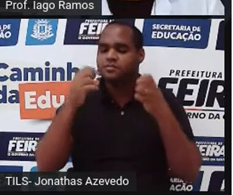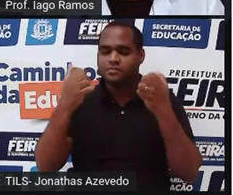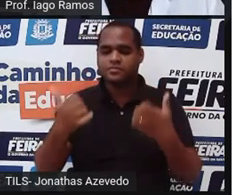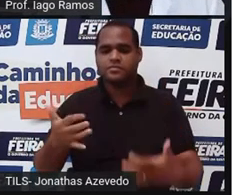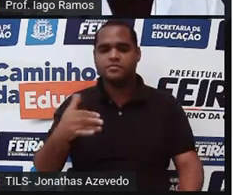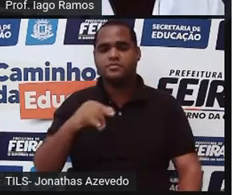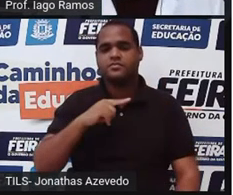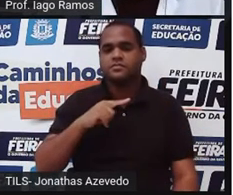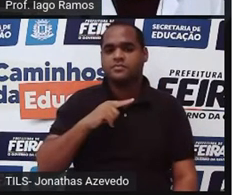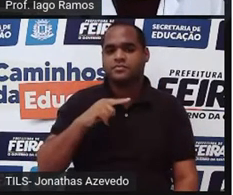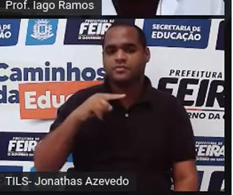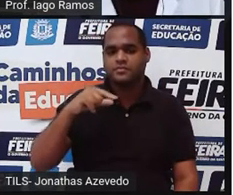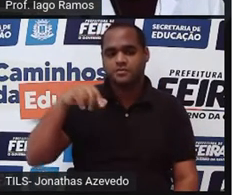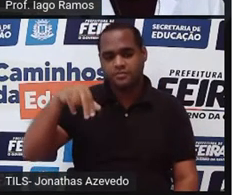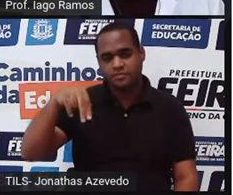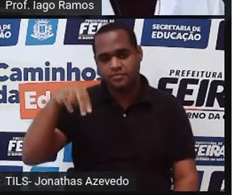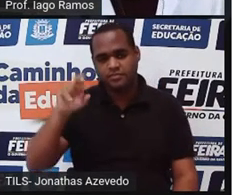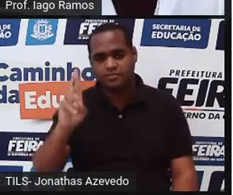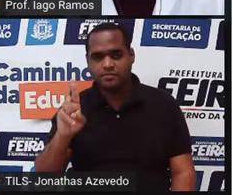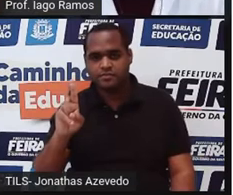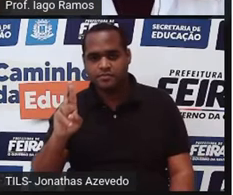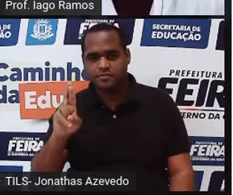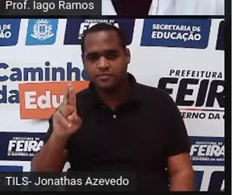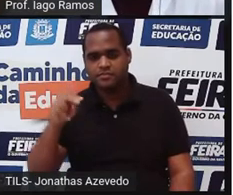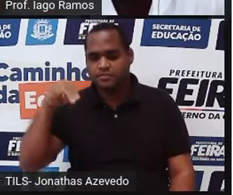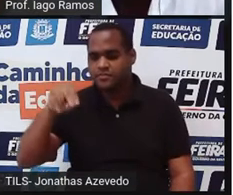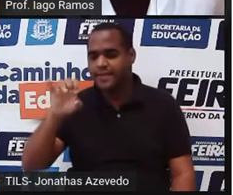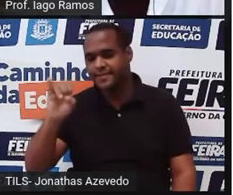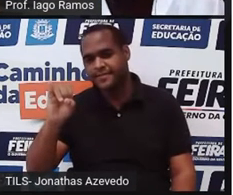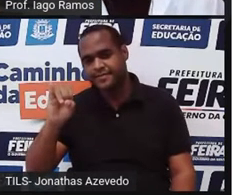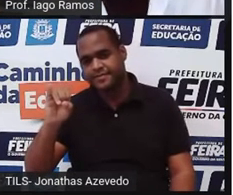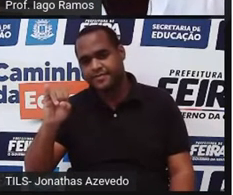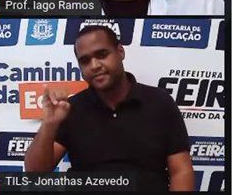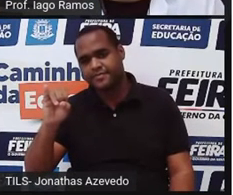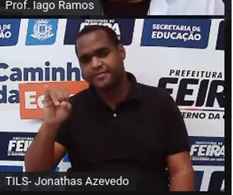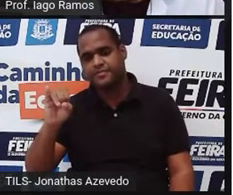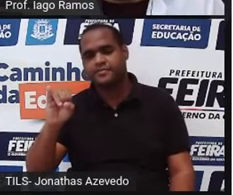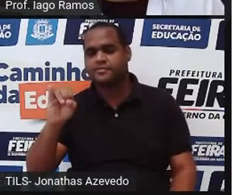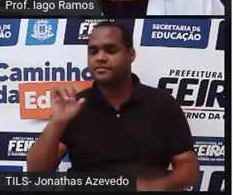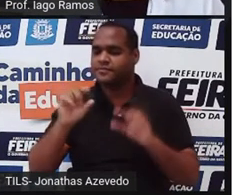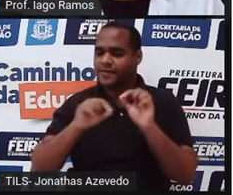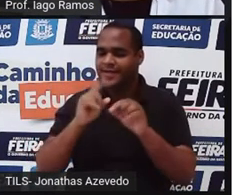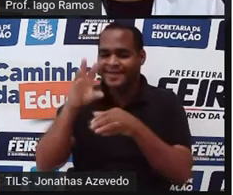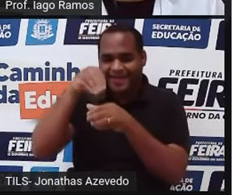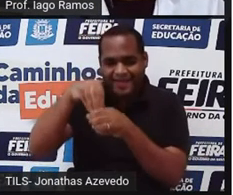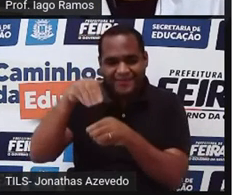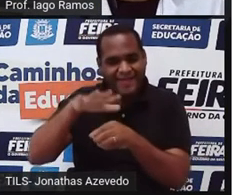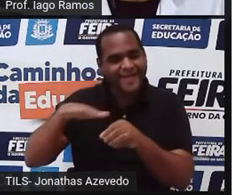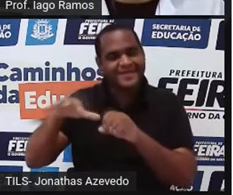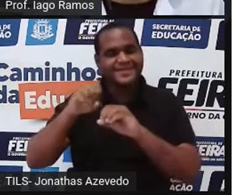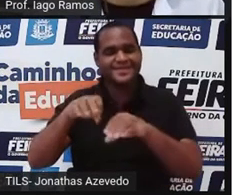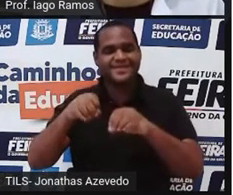racionais e o que são números irracionais, a gente vai falar aqui dentro dessa aula.